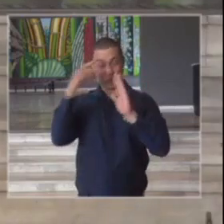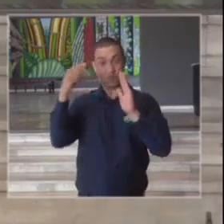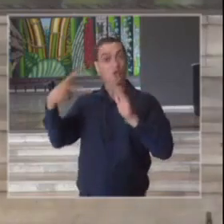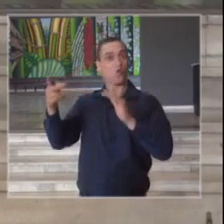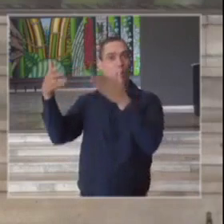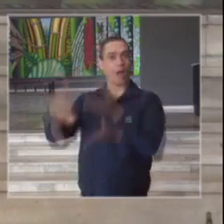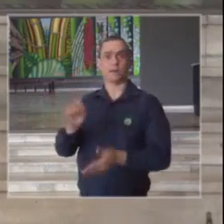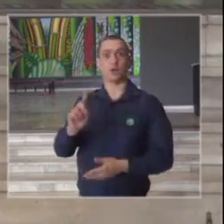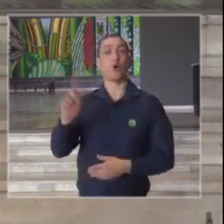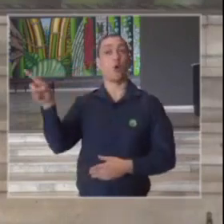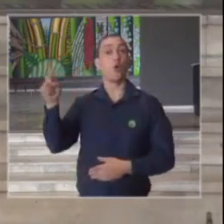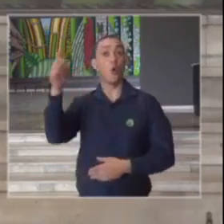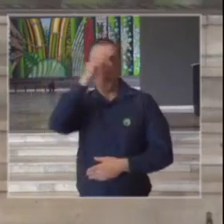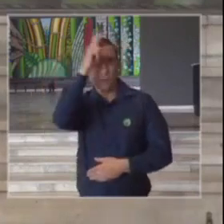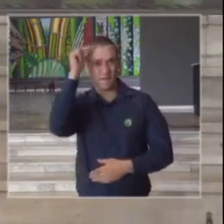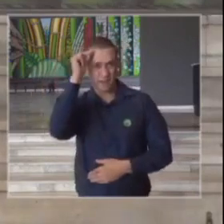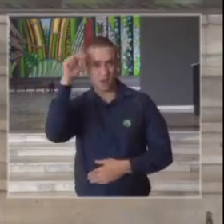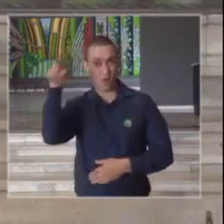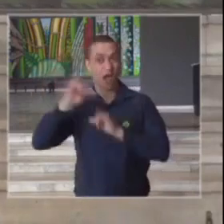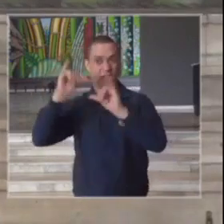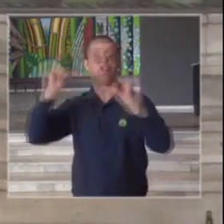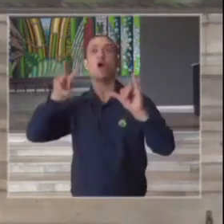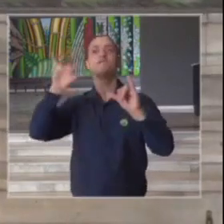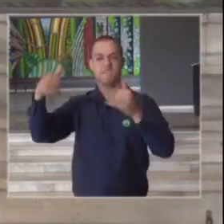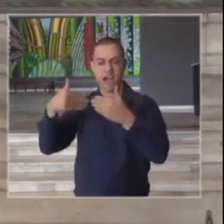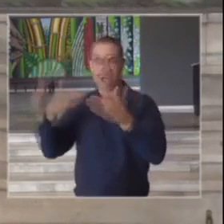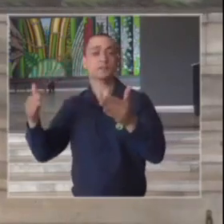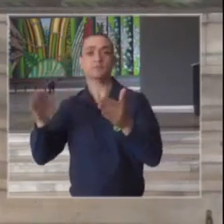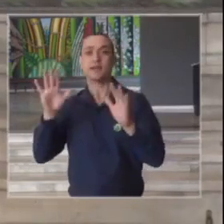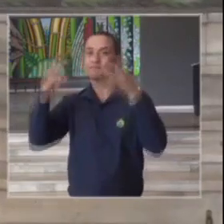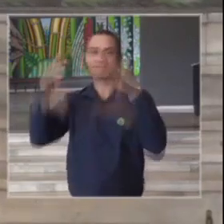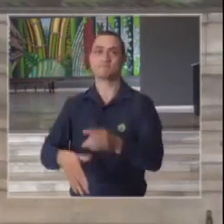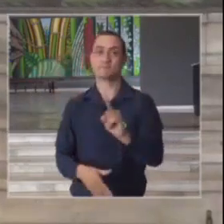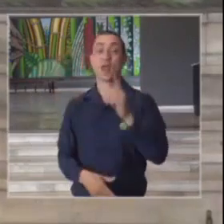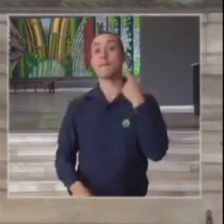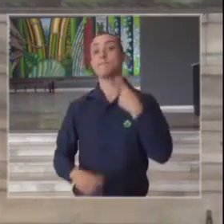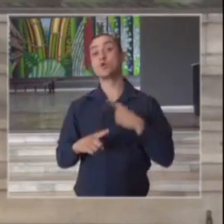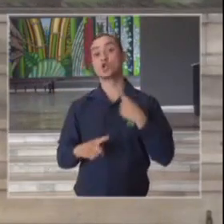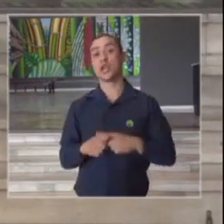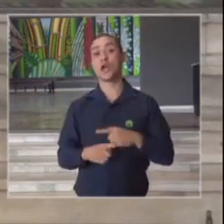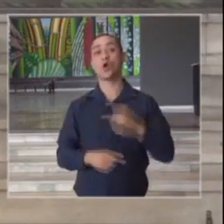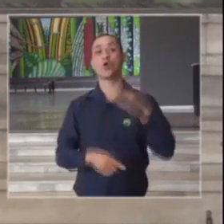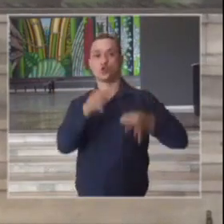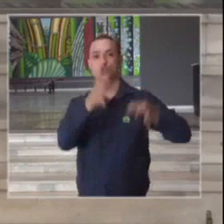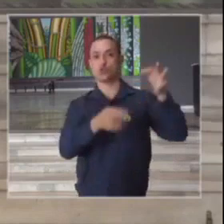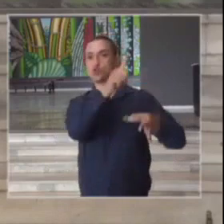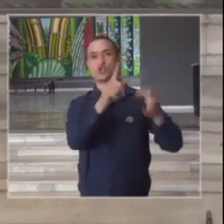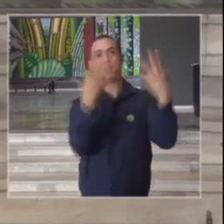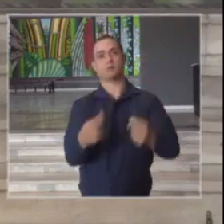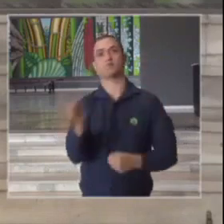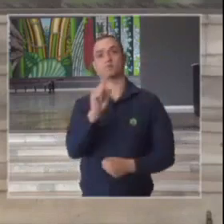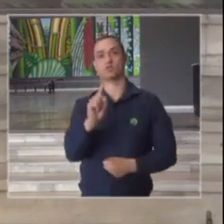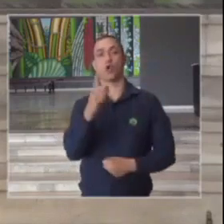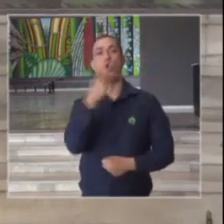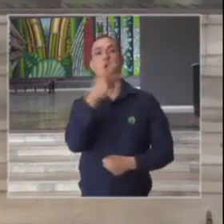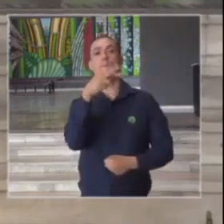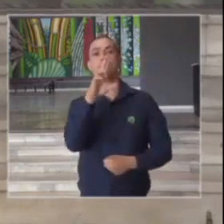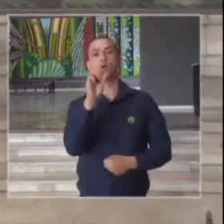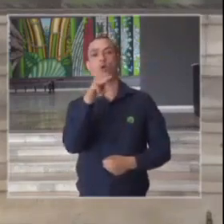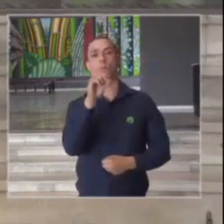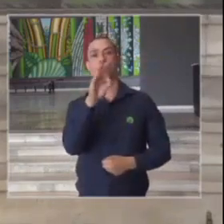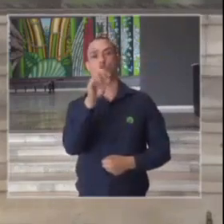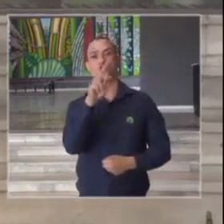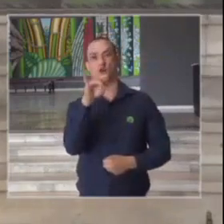foram aplicadas foram anunciadas mas não foram institucionalizadas porque houve determinação da justiça da promotoria pública